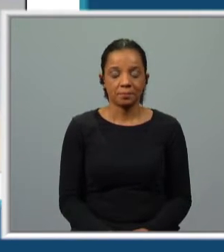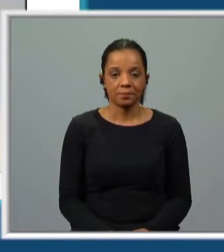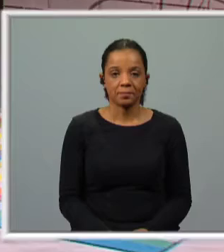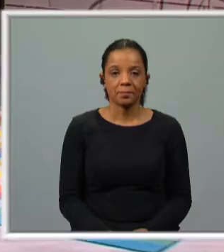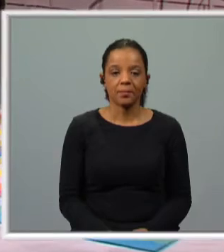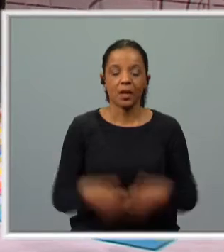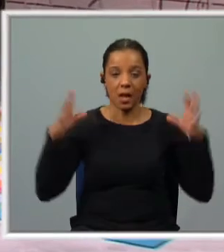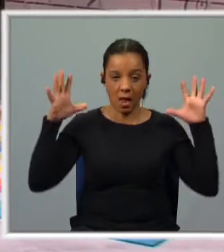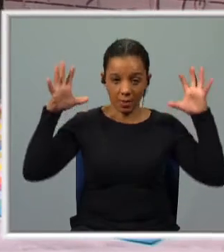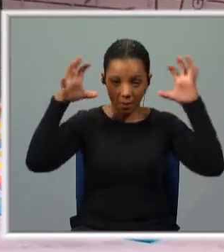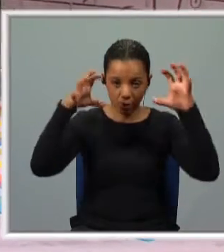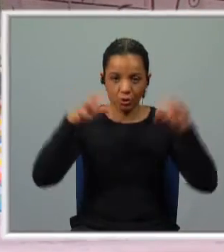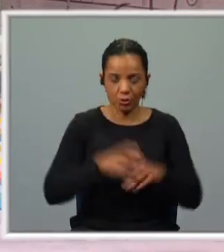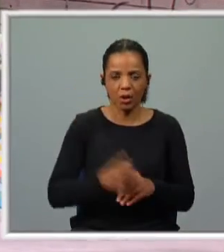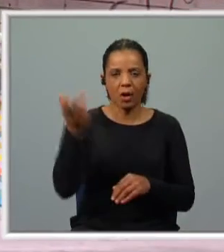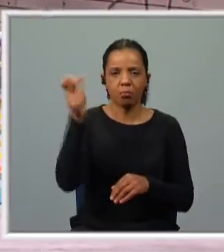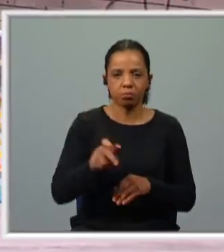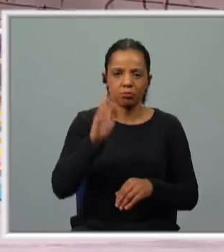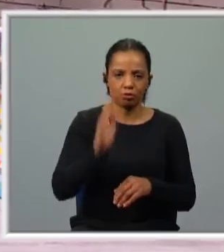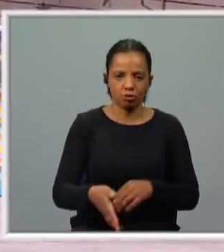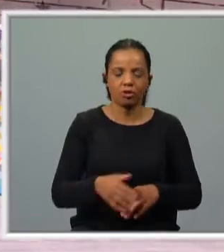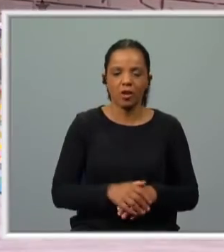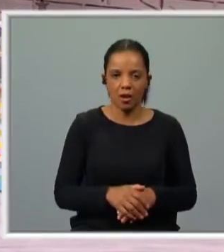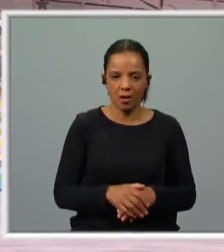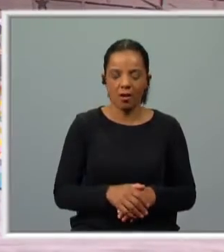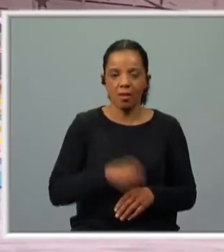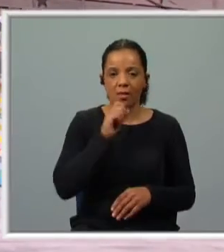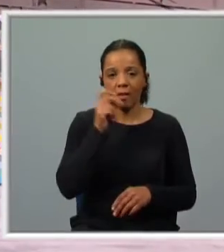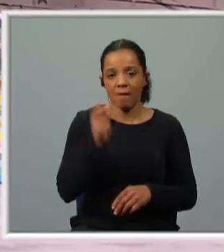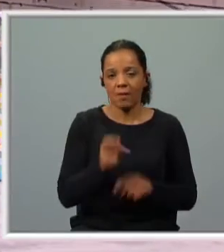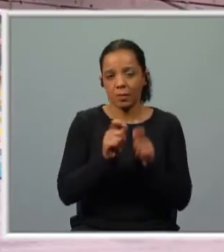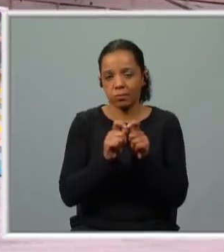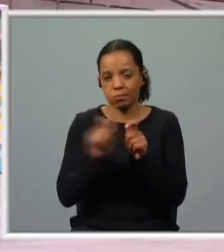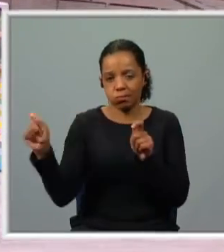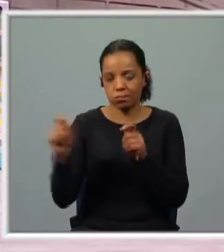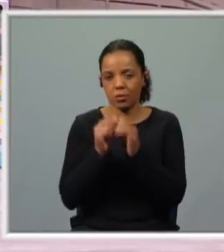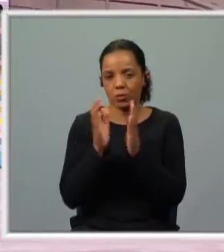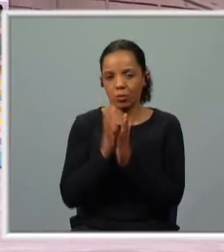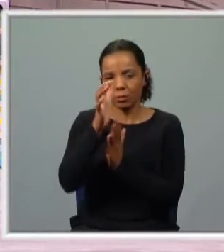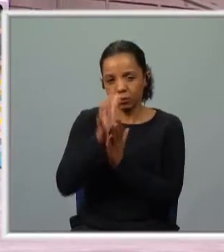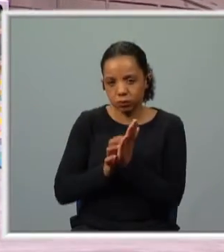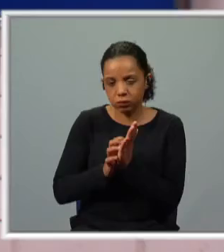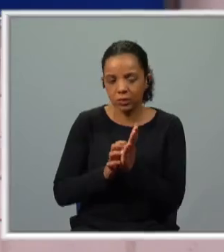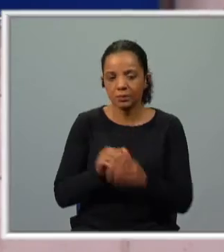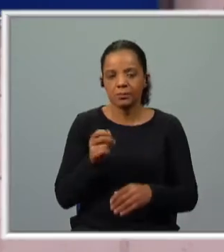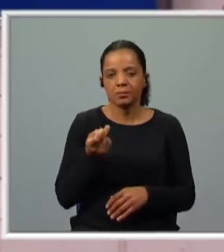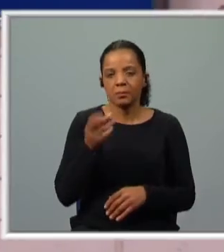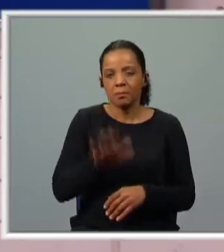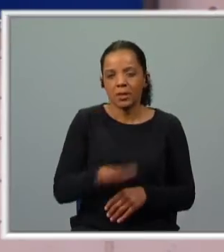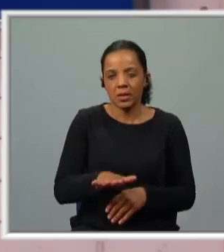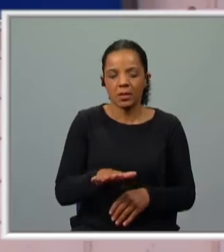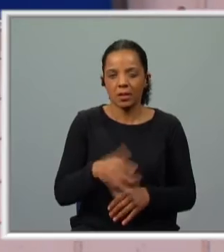O Adamastor, que já aparece aqui e que vai permanecer ao longo de toda a obra. Esta presença